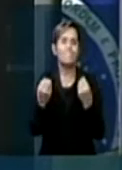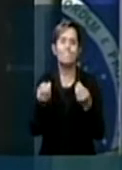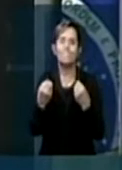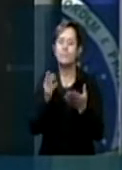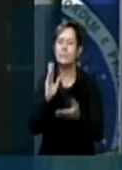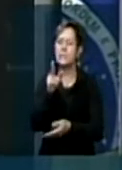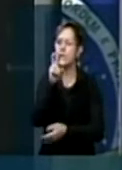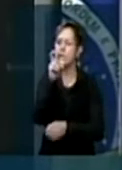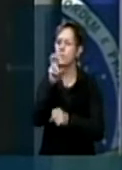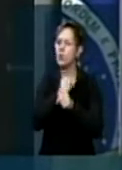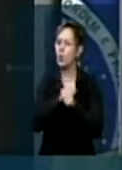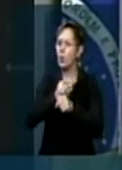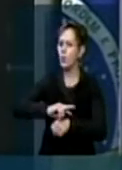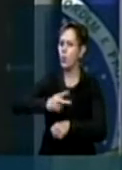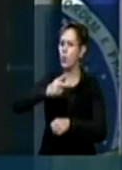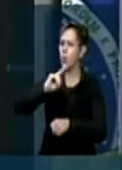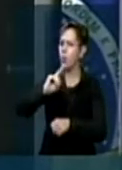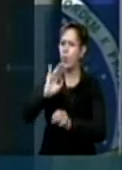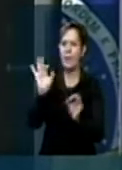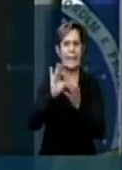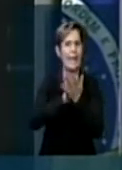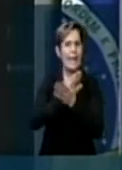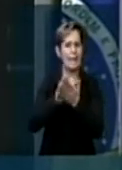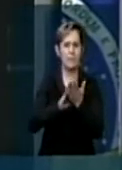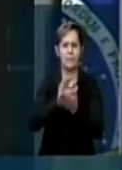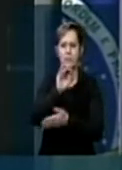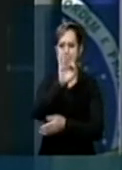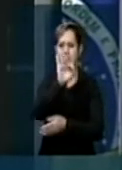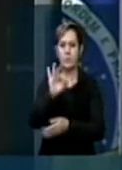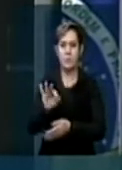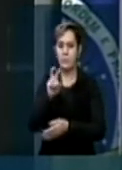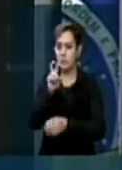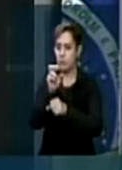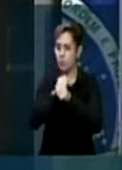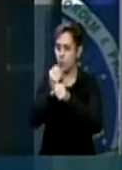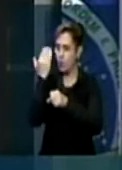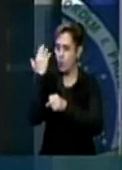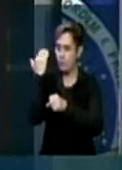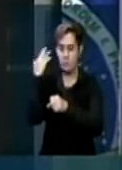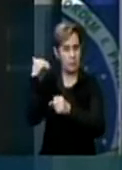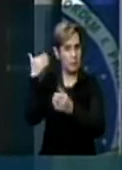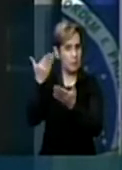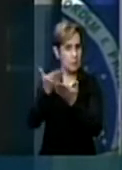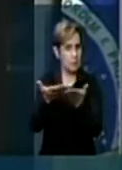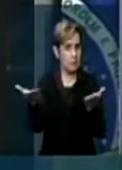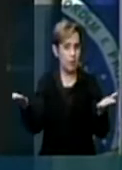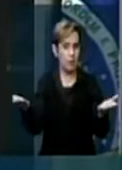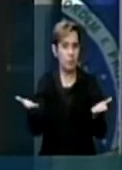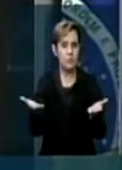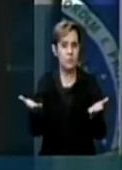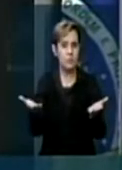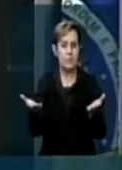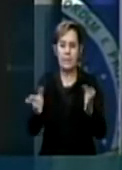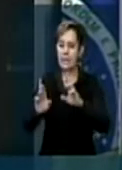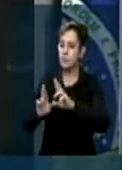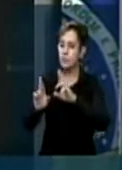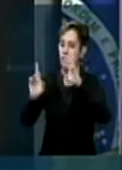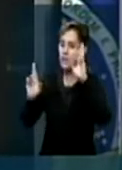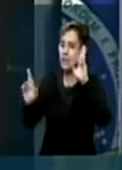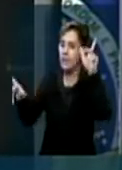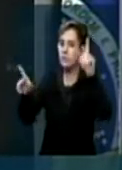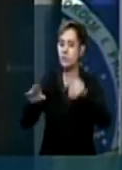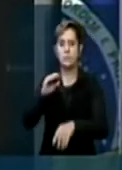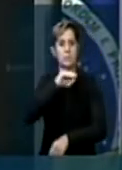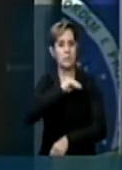há cinco anos, se nós fizermos o cálculo de cinco anos atrás até a presente data, a defasagem